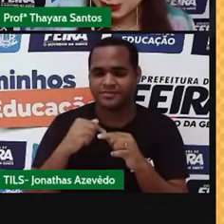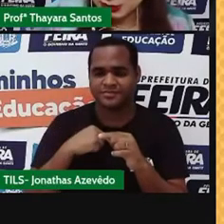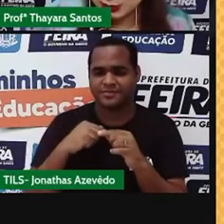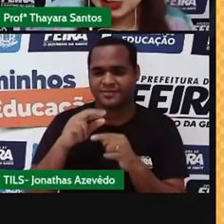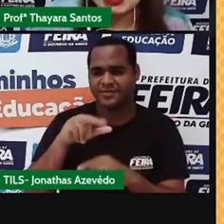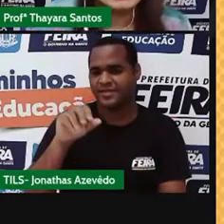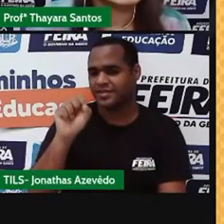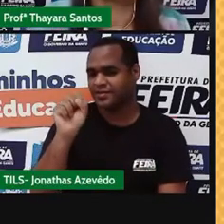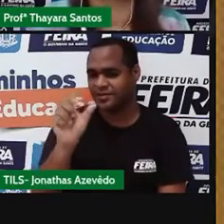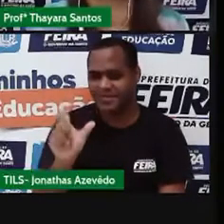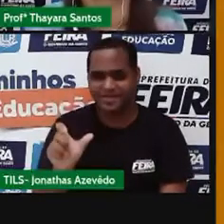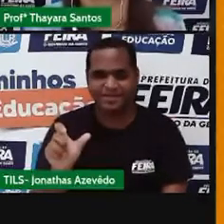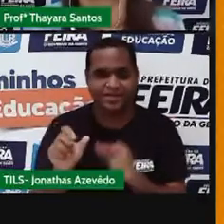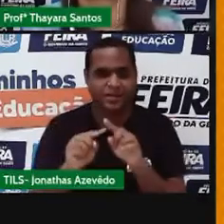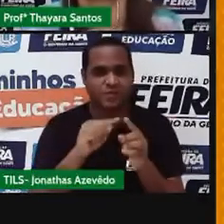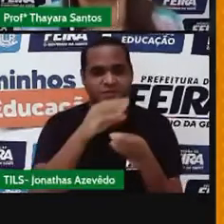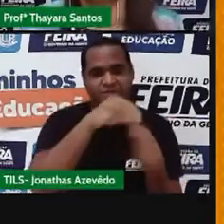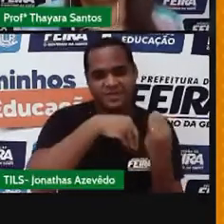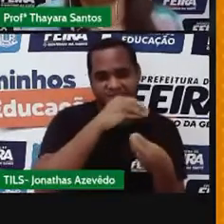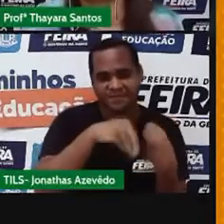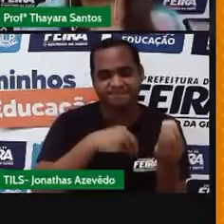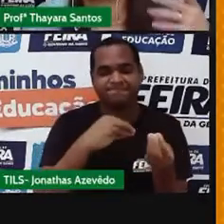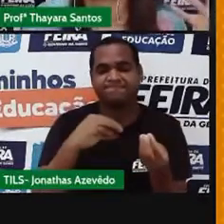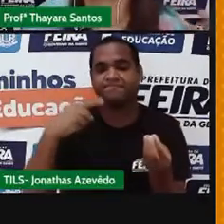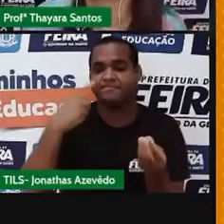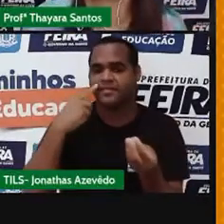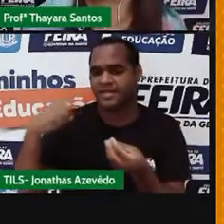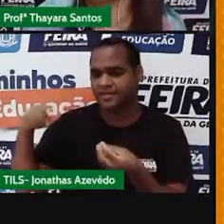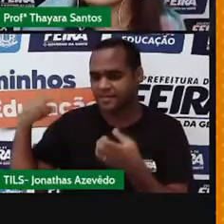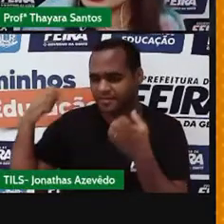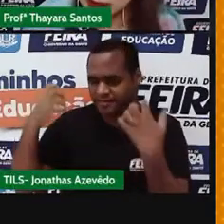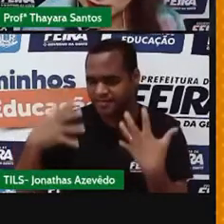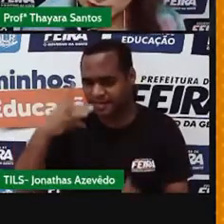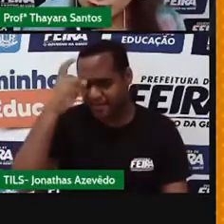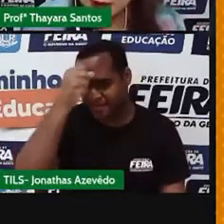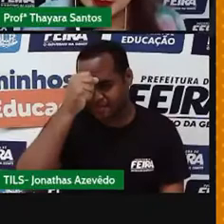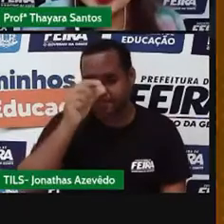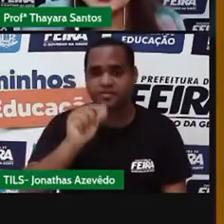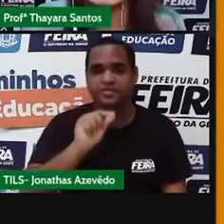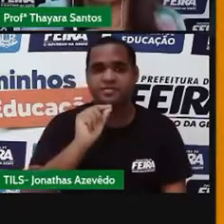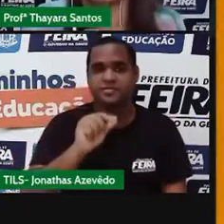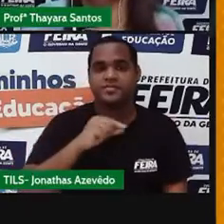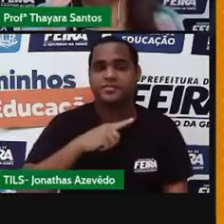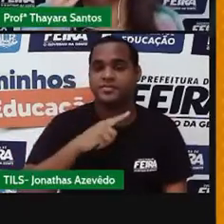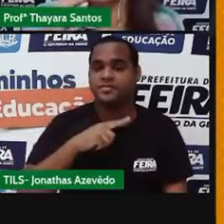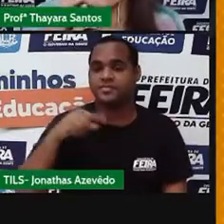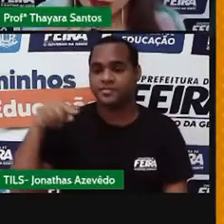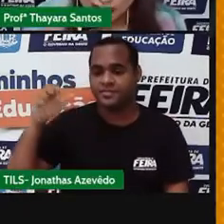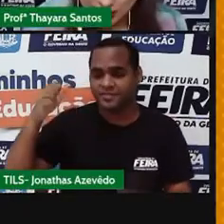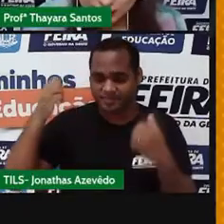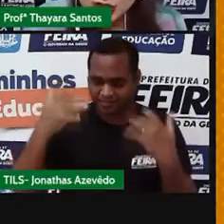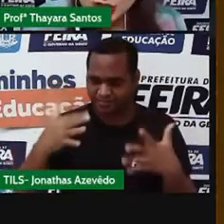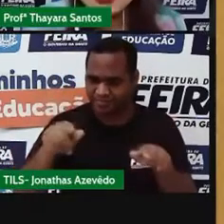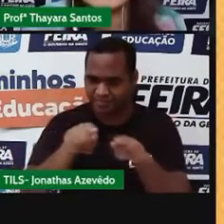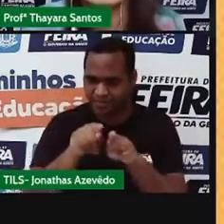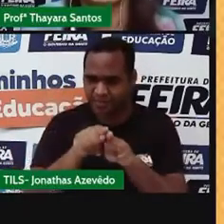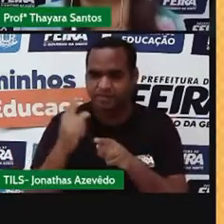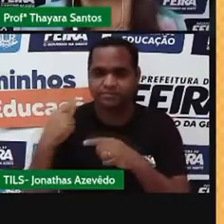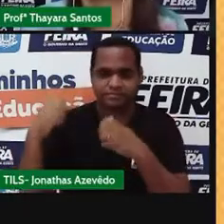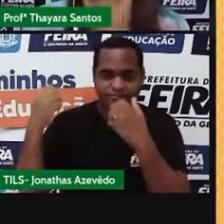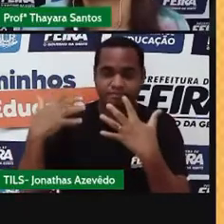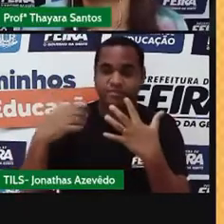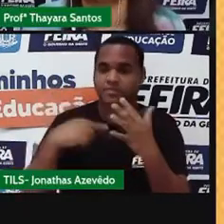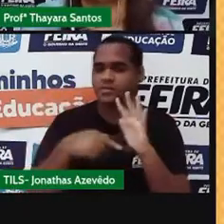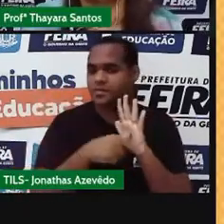e as misturas. Então, vamos relembrar o a gente já viu na aula anterior. Na aula anterior, a gente viu